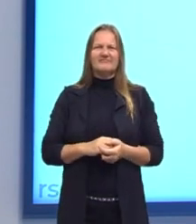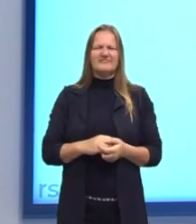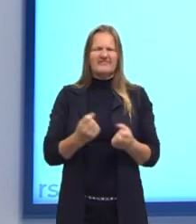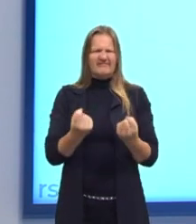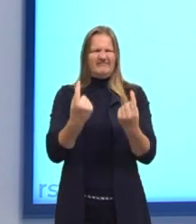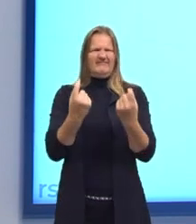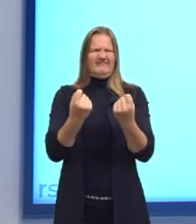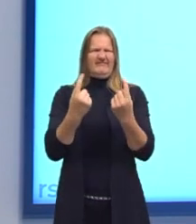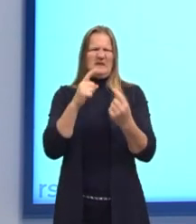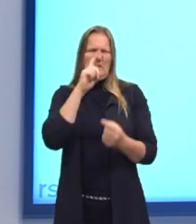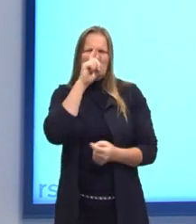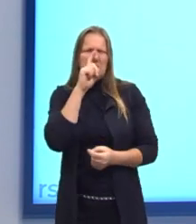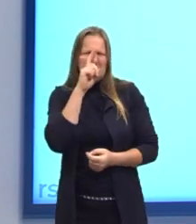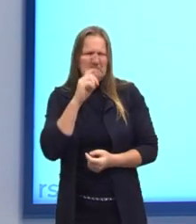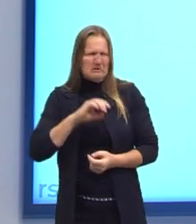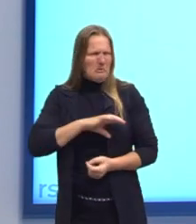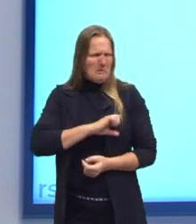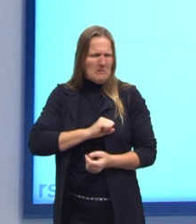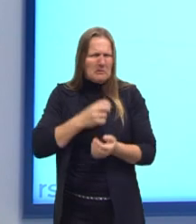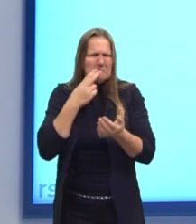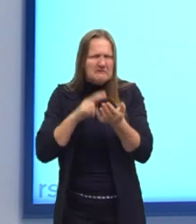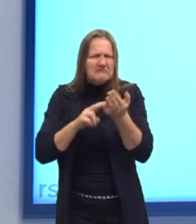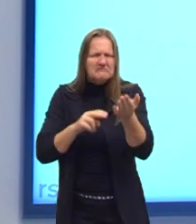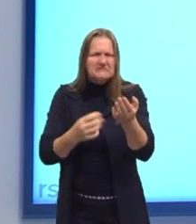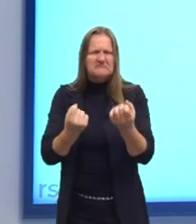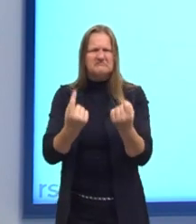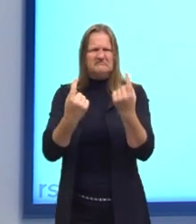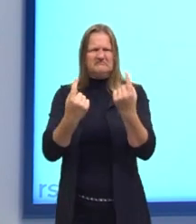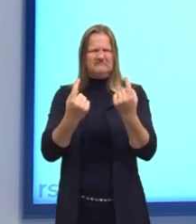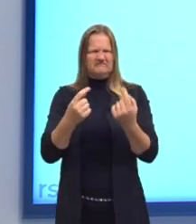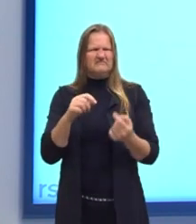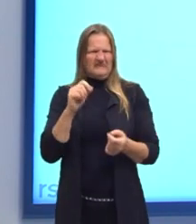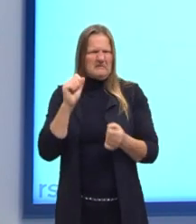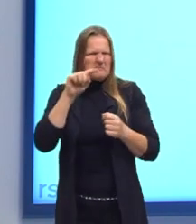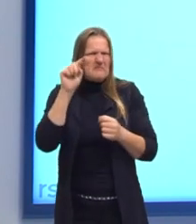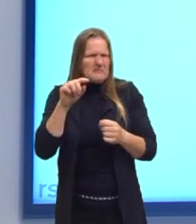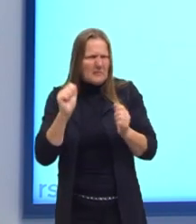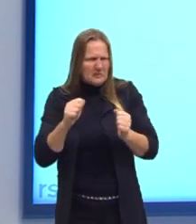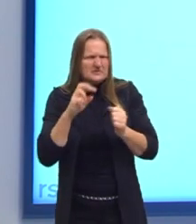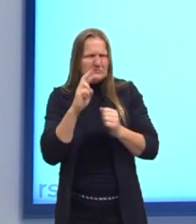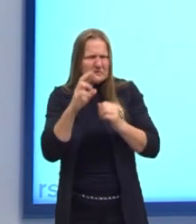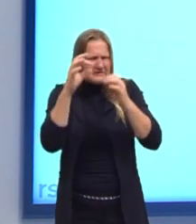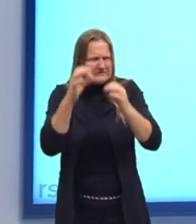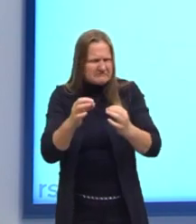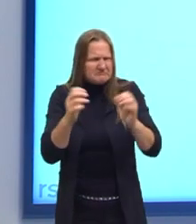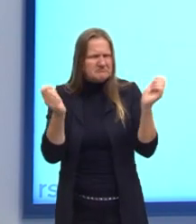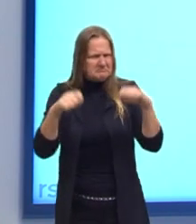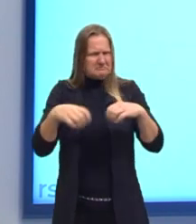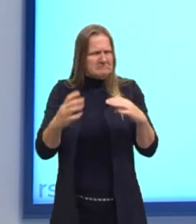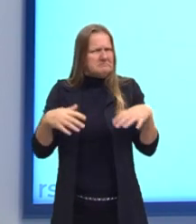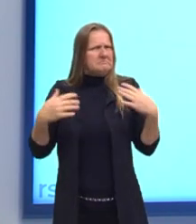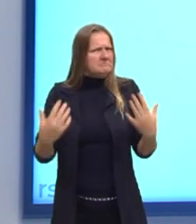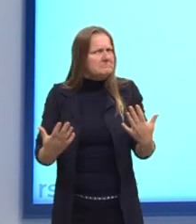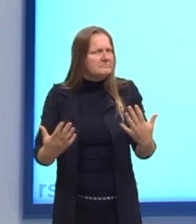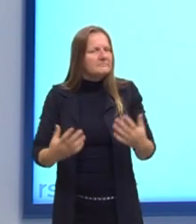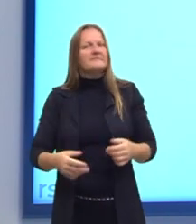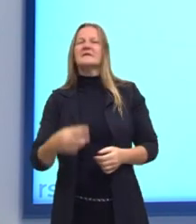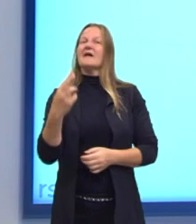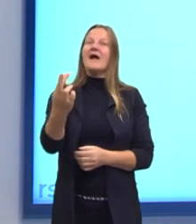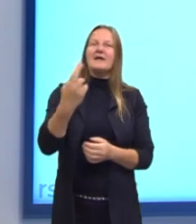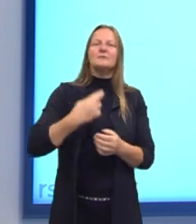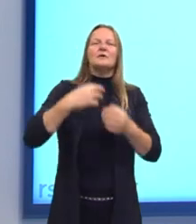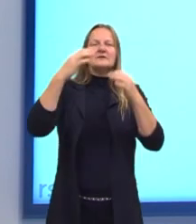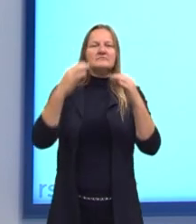consequências perigosas de mensagens amorosas. Será que isso poderia ser uma resposta possível? A nossa resposta